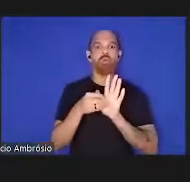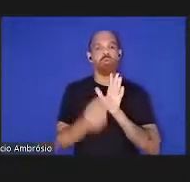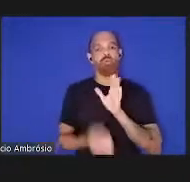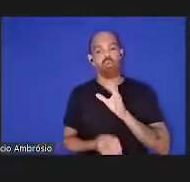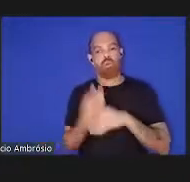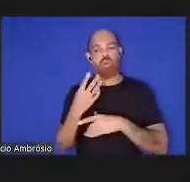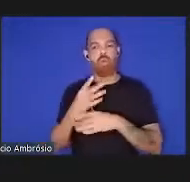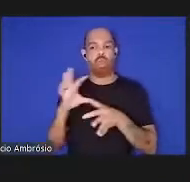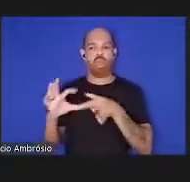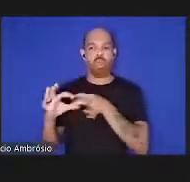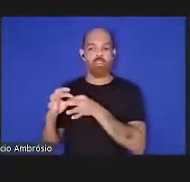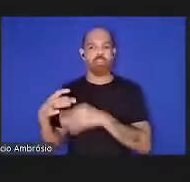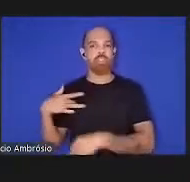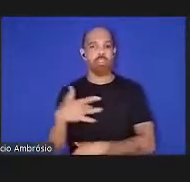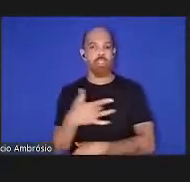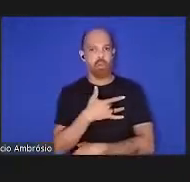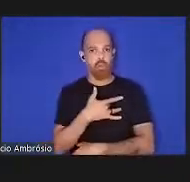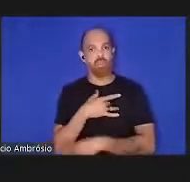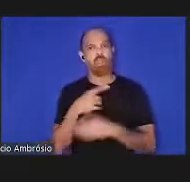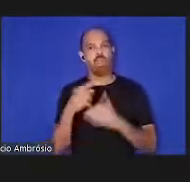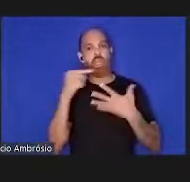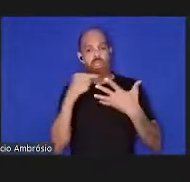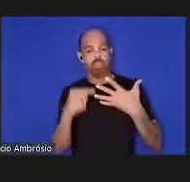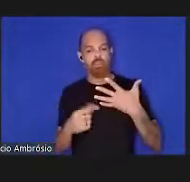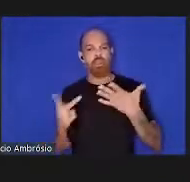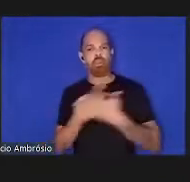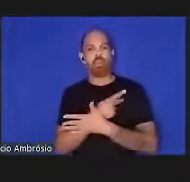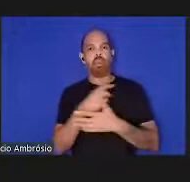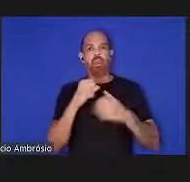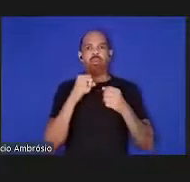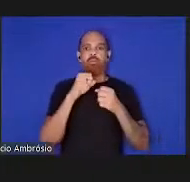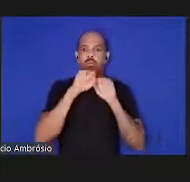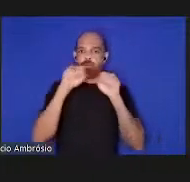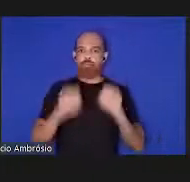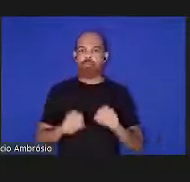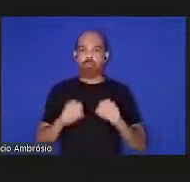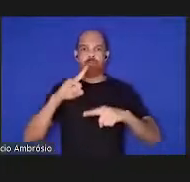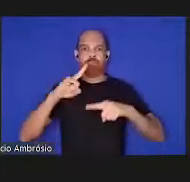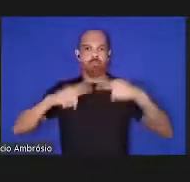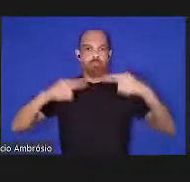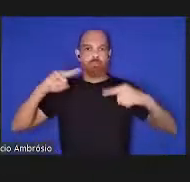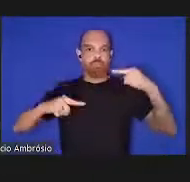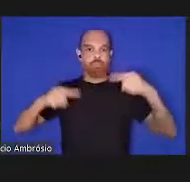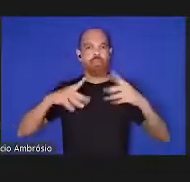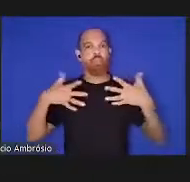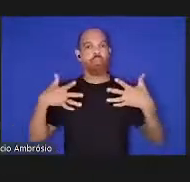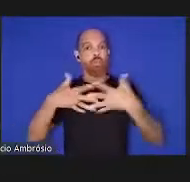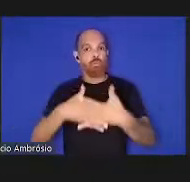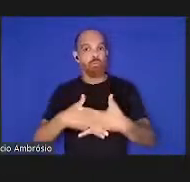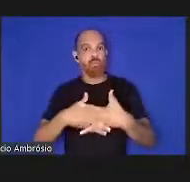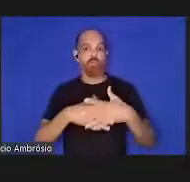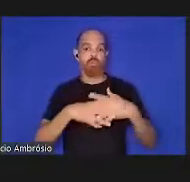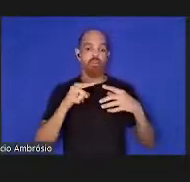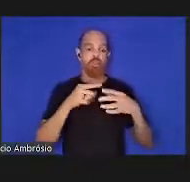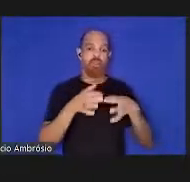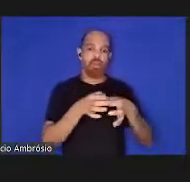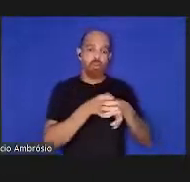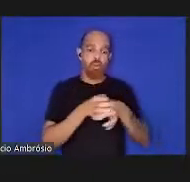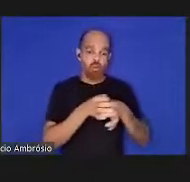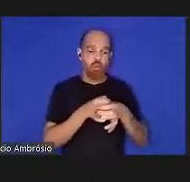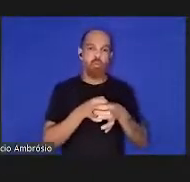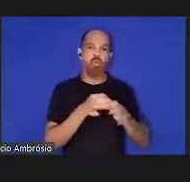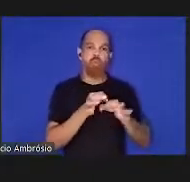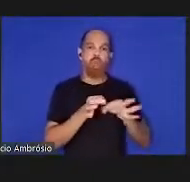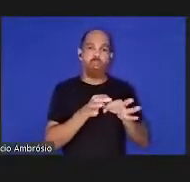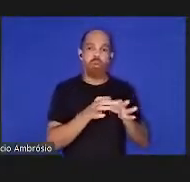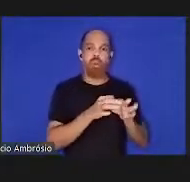saúde elementos que ocorrem entre sistemas em diferentes níveis de complexidade desde o nível molecular ou solar até